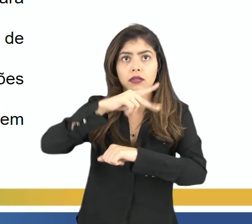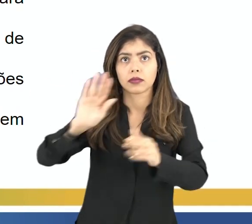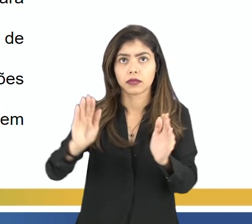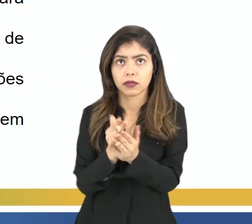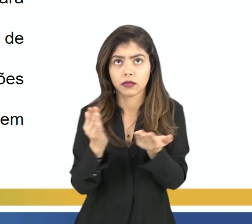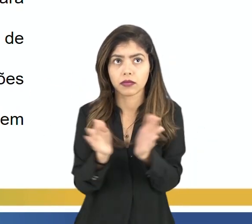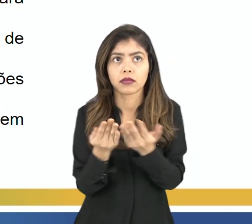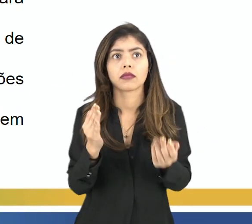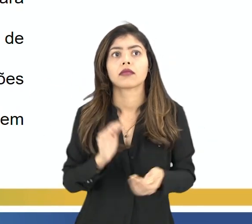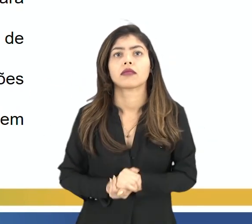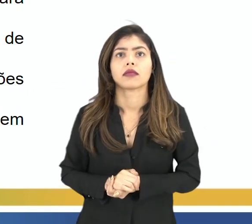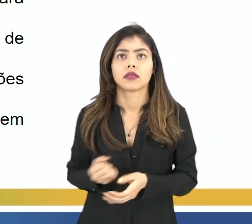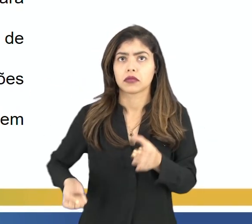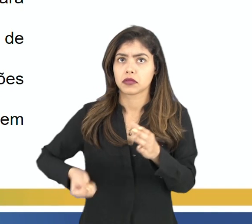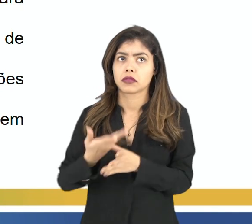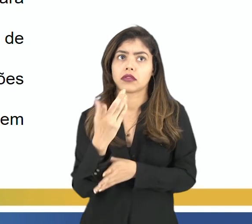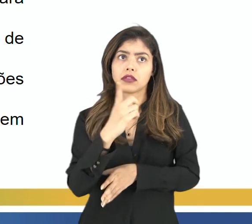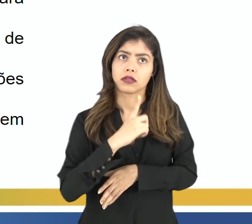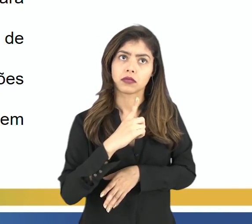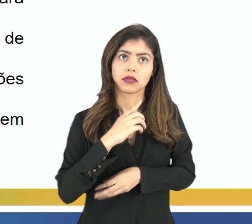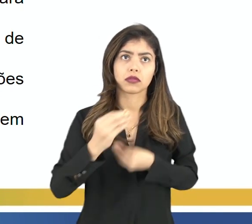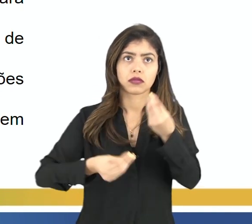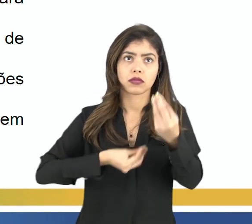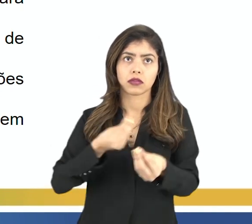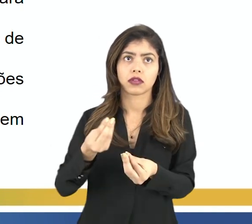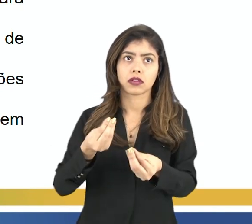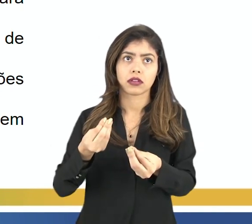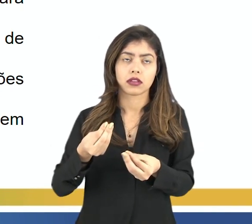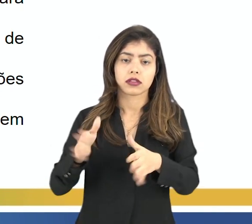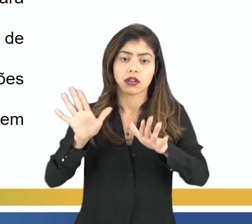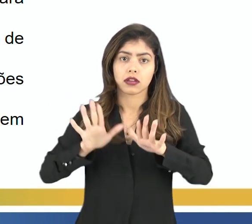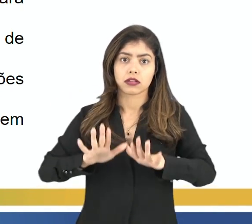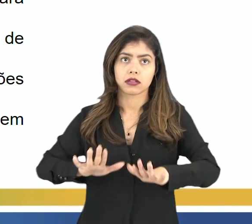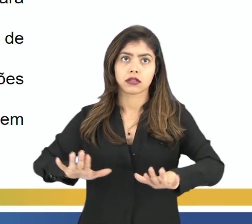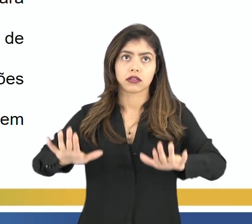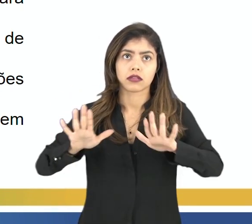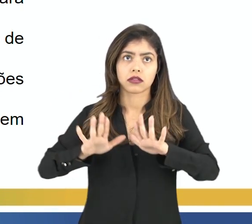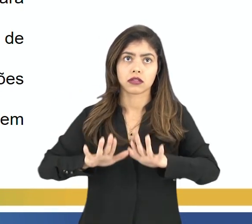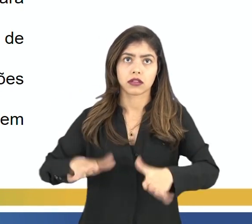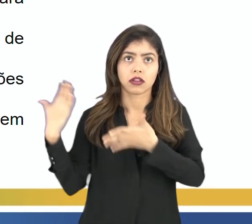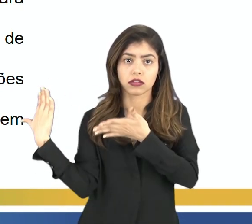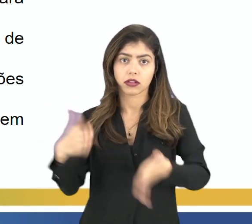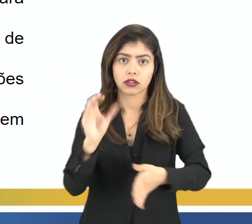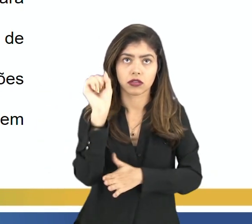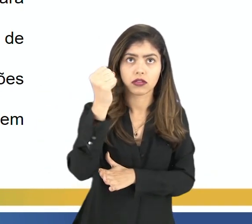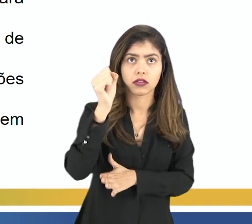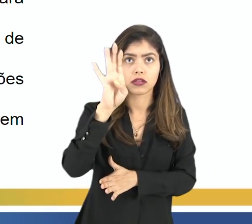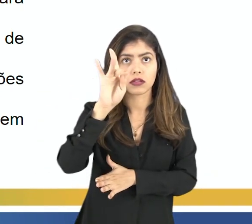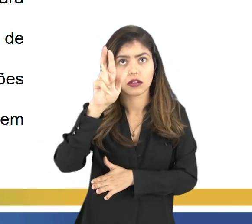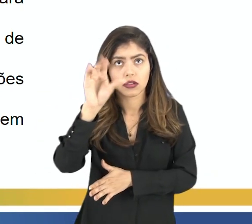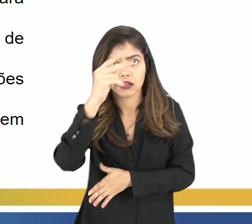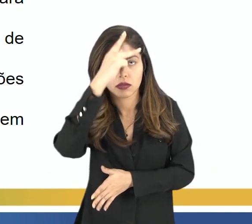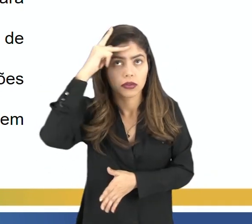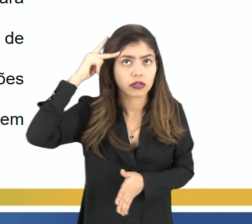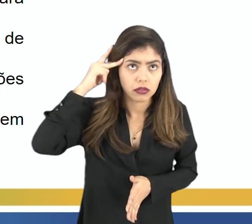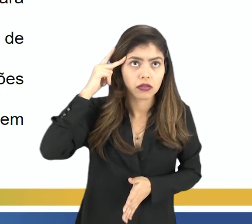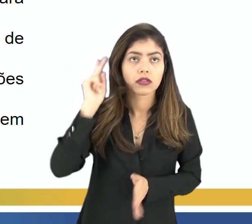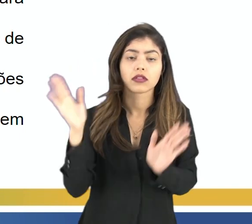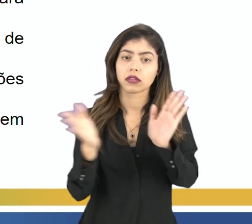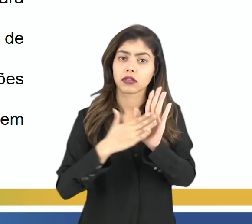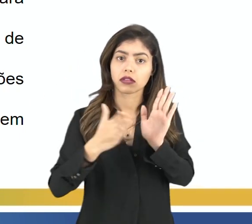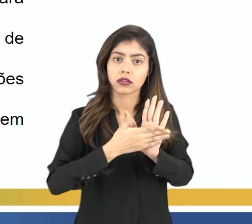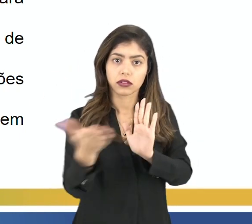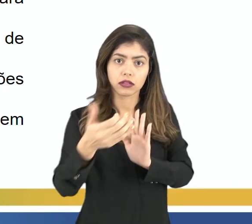países mais pobres e emergentes de modo a retardar a chegada dos 8 bilhões de habitantes